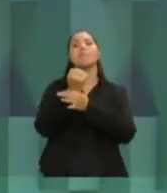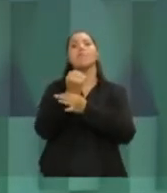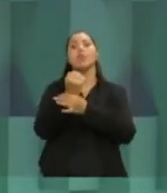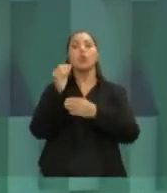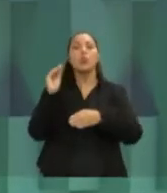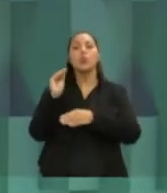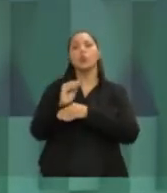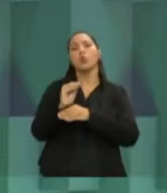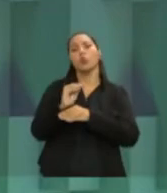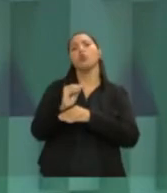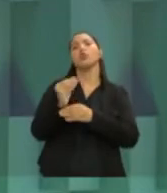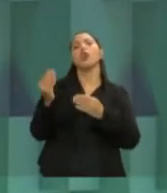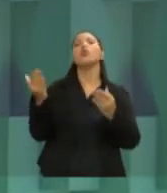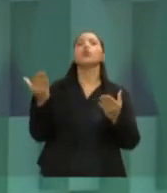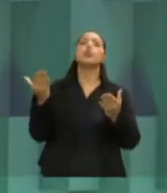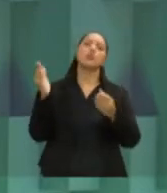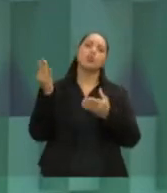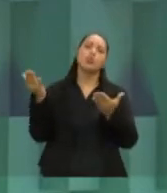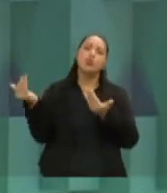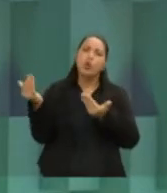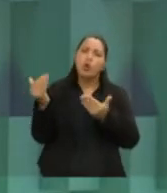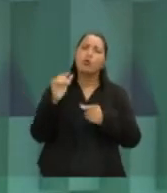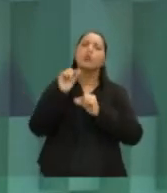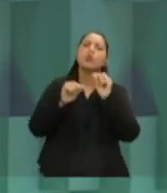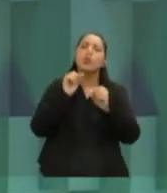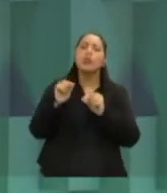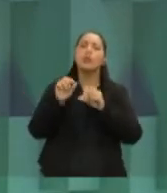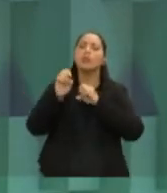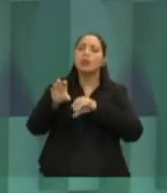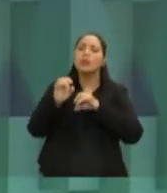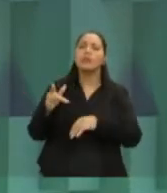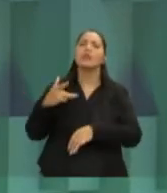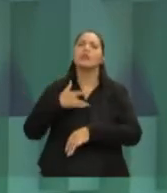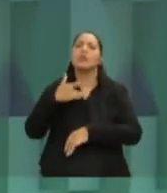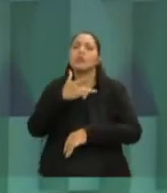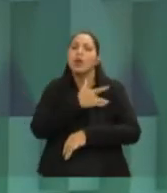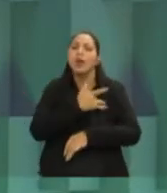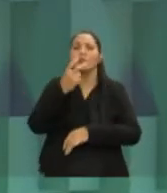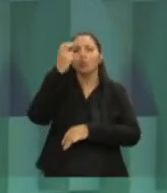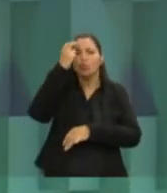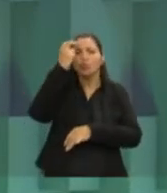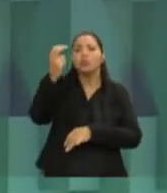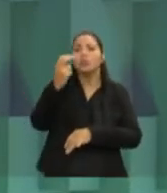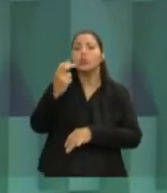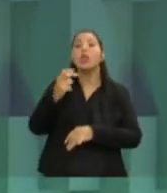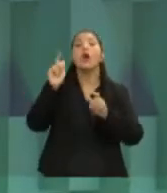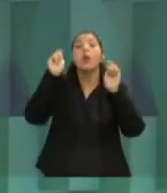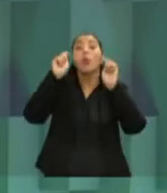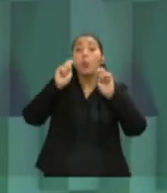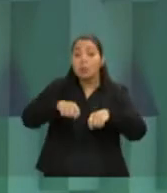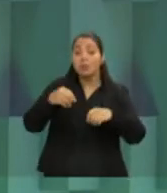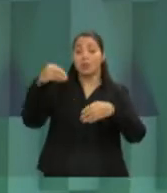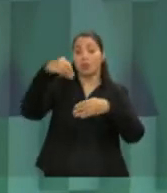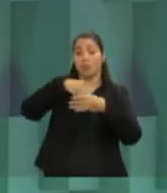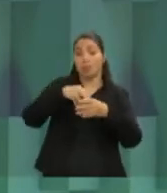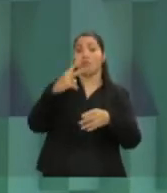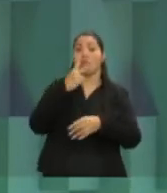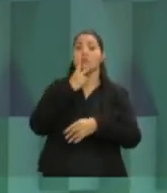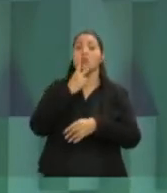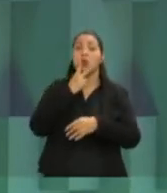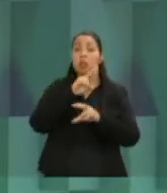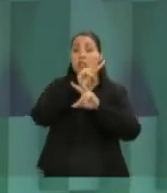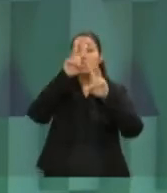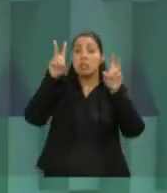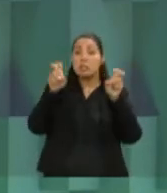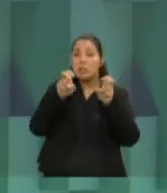morro é a assistência. Quem vai subir o morro é a saúde. Então, nós precisamos compreender que a competência do município, no tema específico